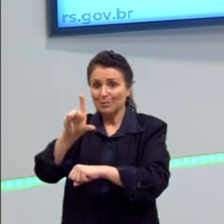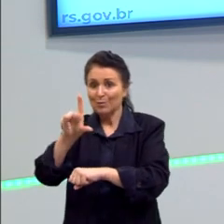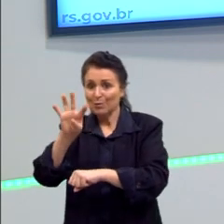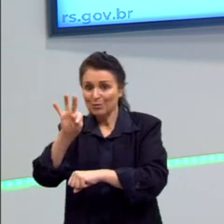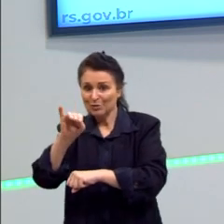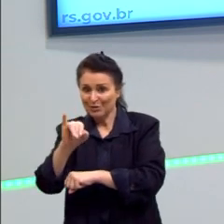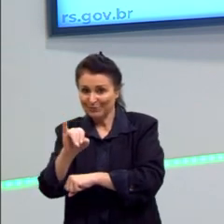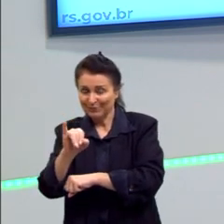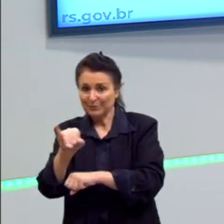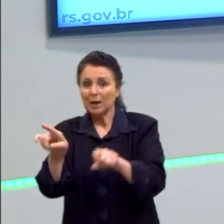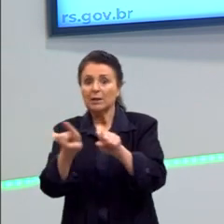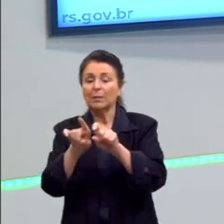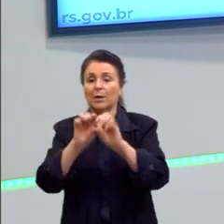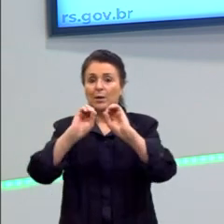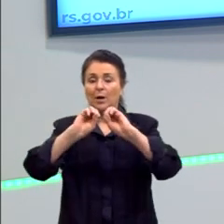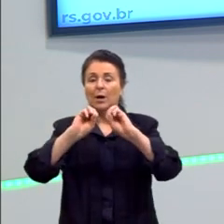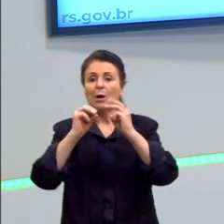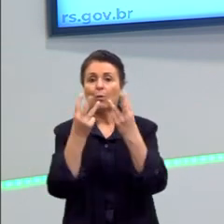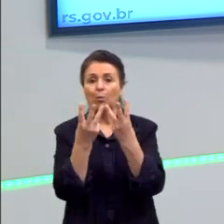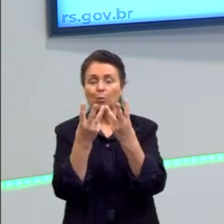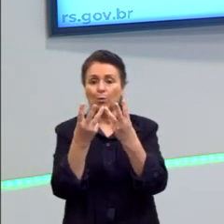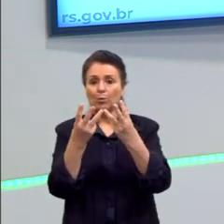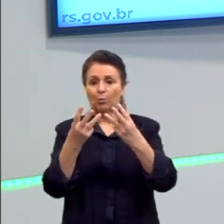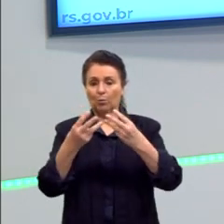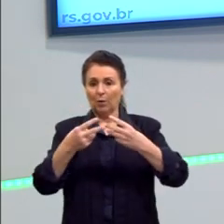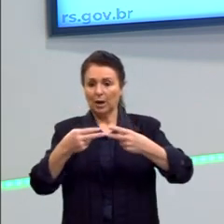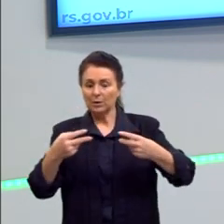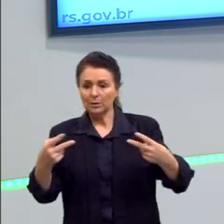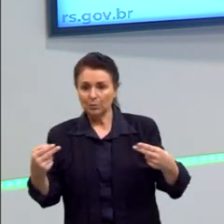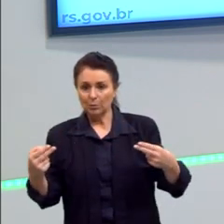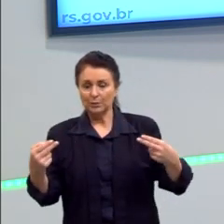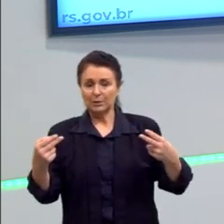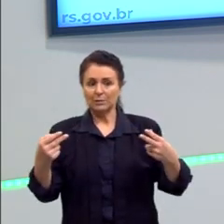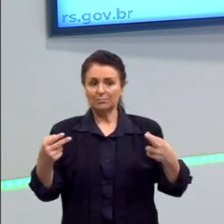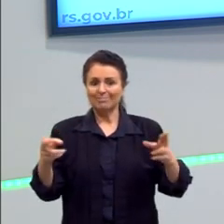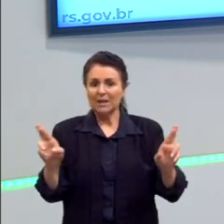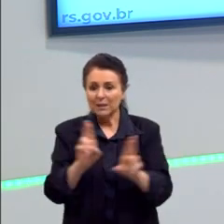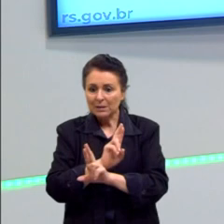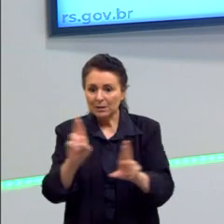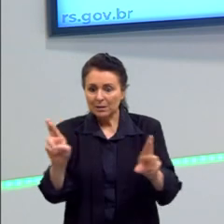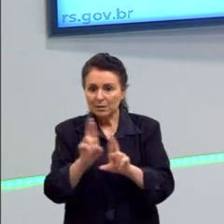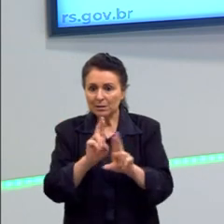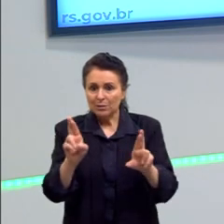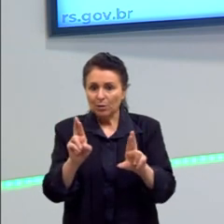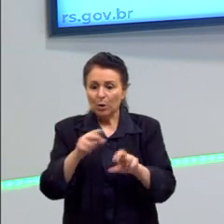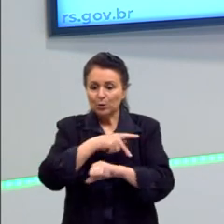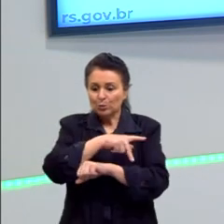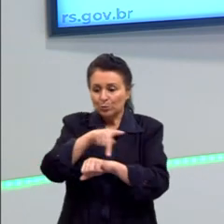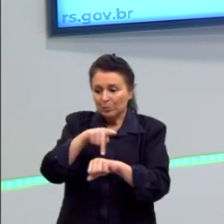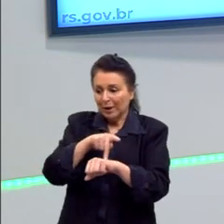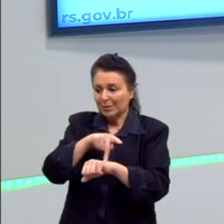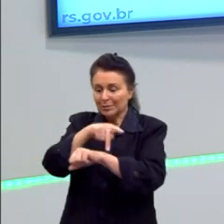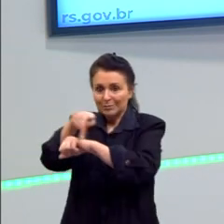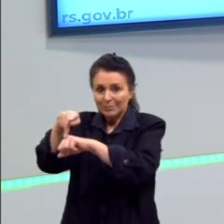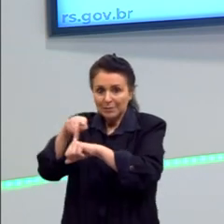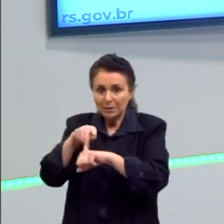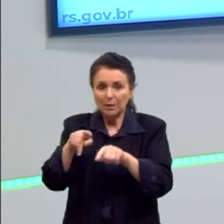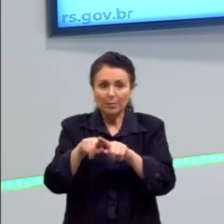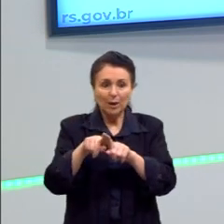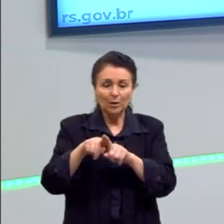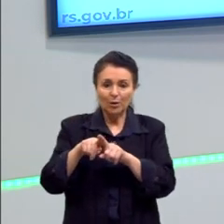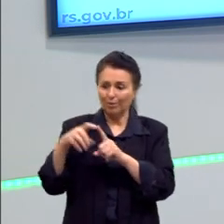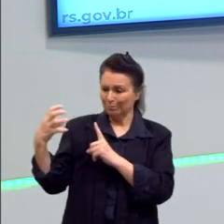as ações da ONU, ou como os países também se relacionam em relação à ONU, os países também pressionam, acabam